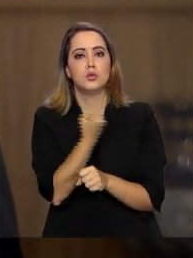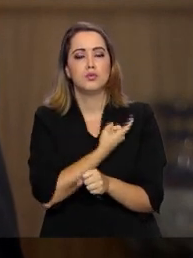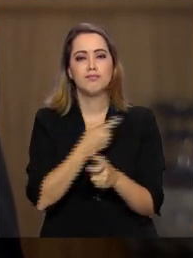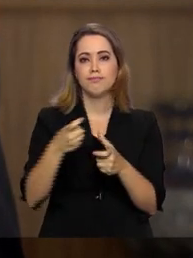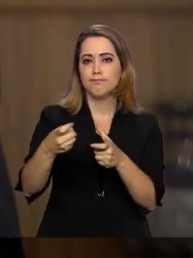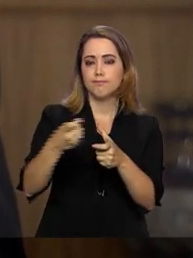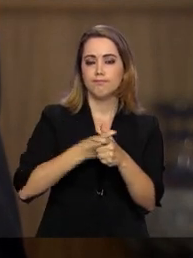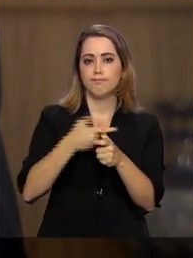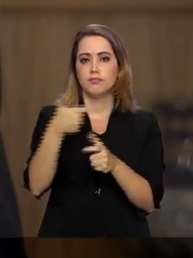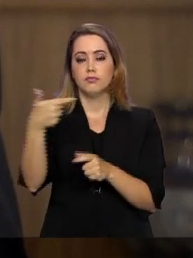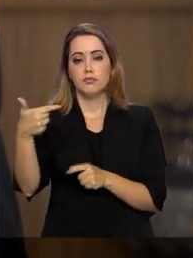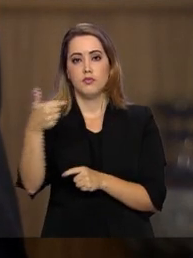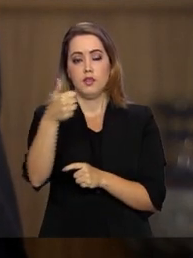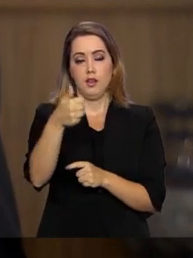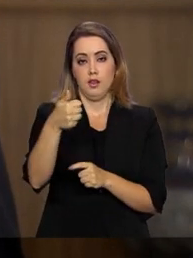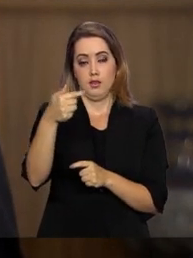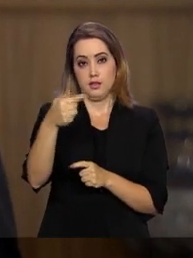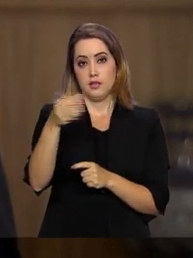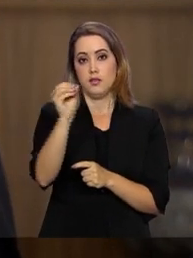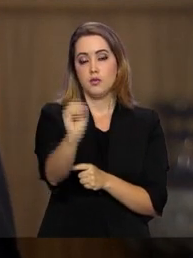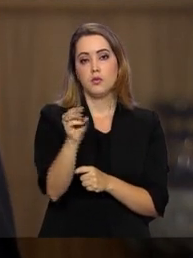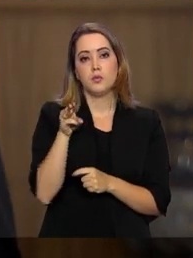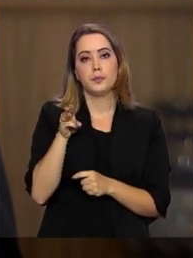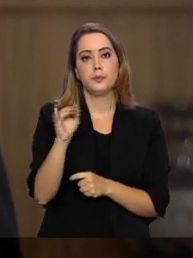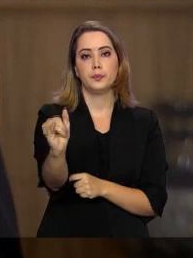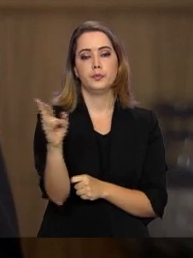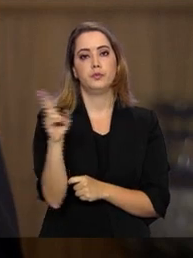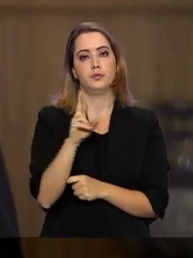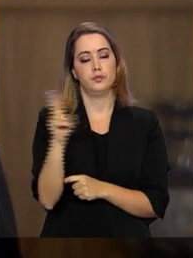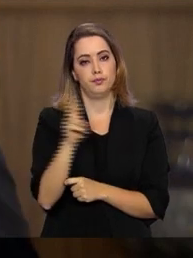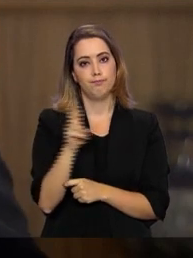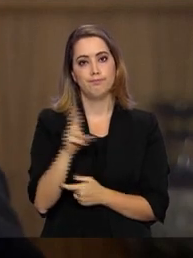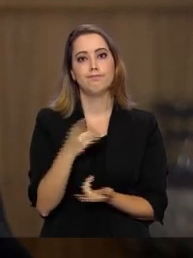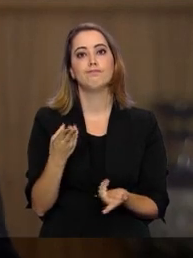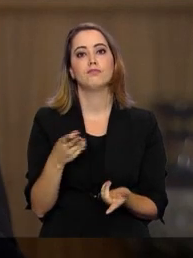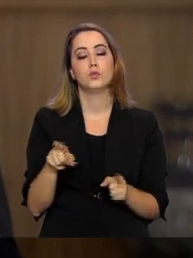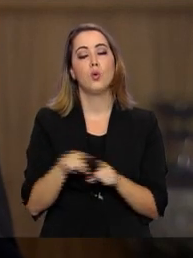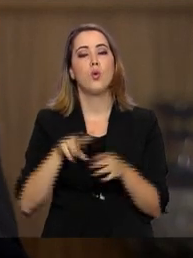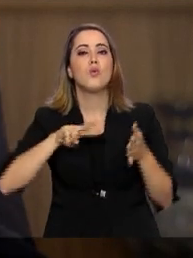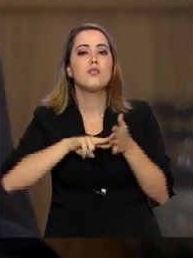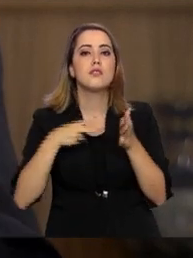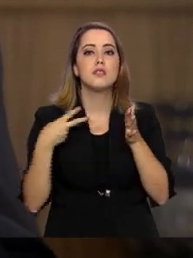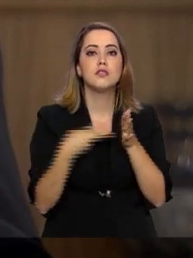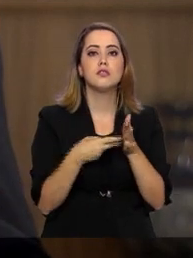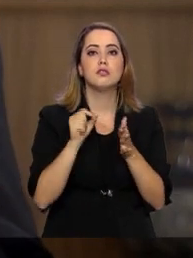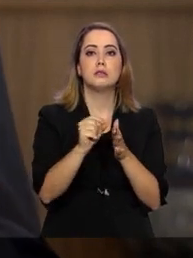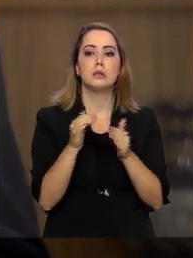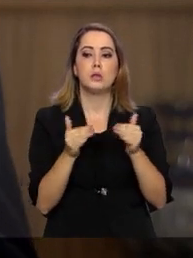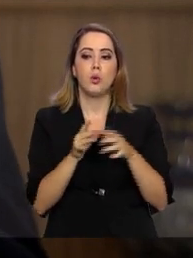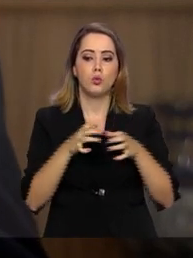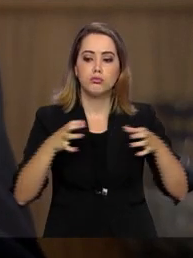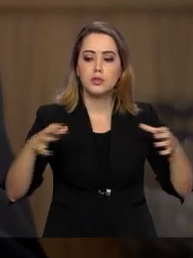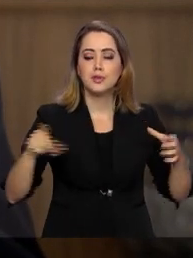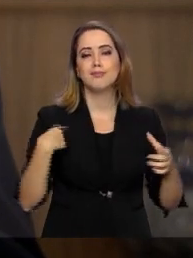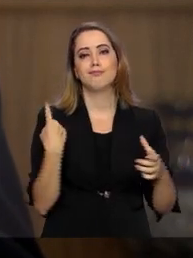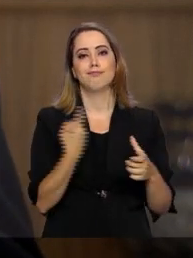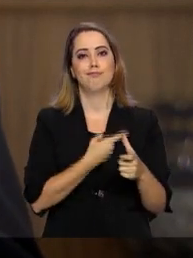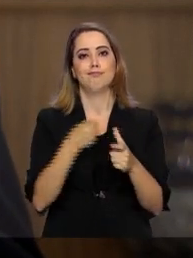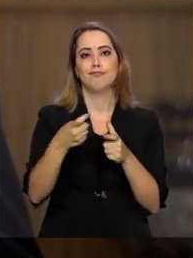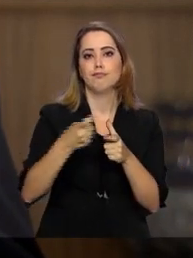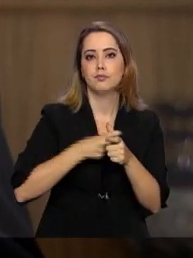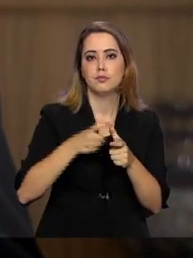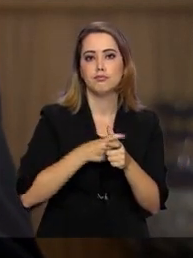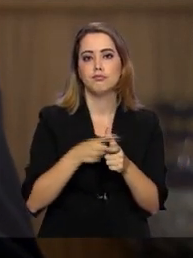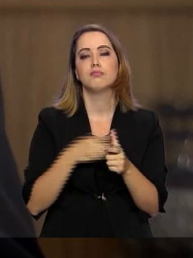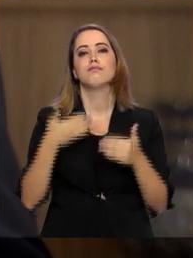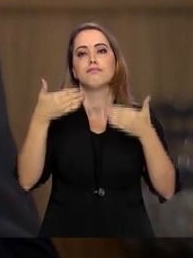déficit será de 170 bilhões de reais. Ou seja, esse é o tamanho do prejuízo que tivemos